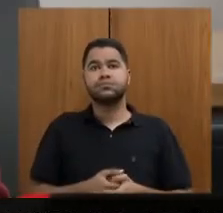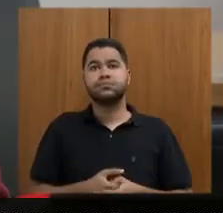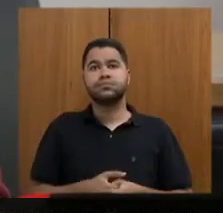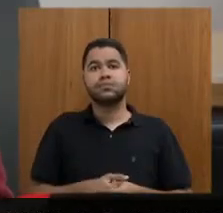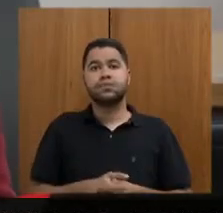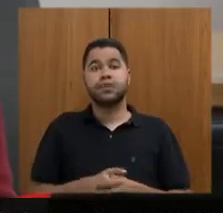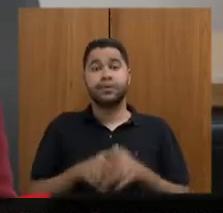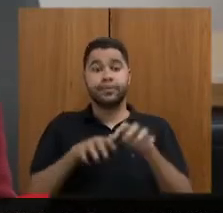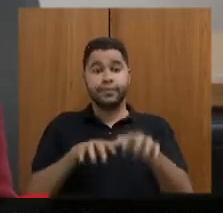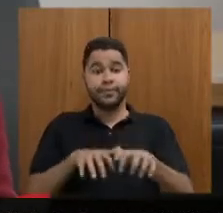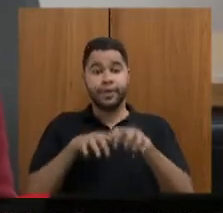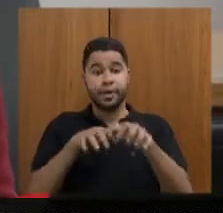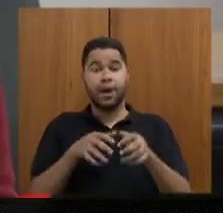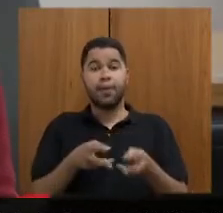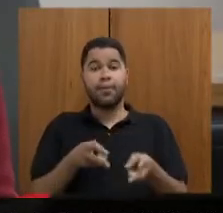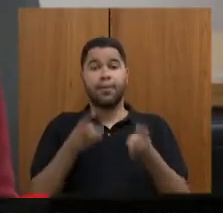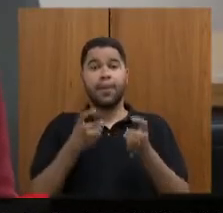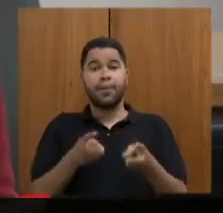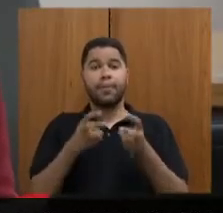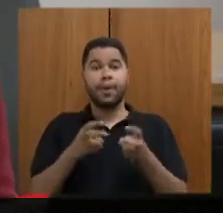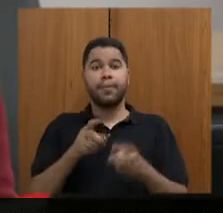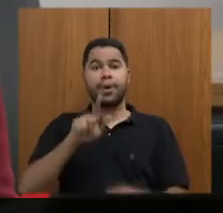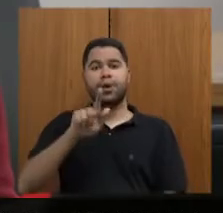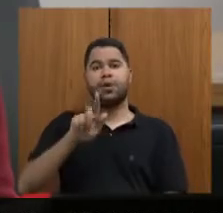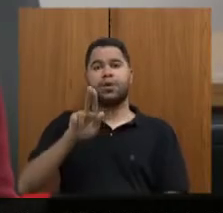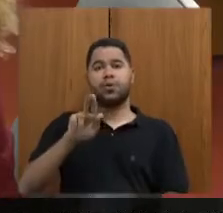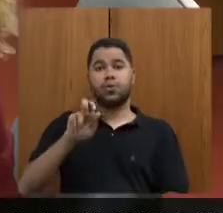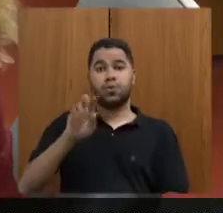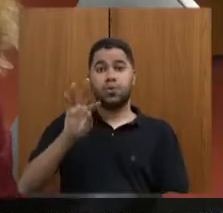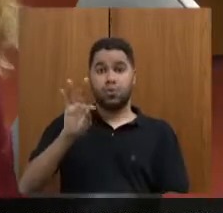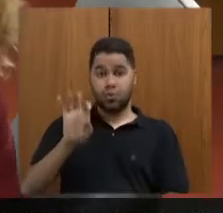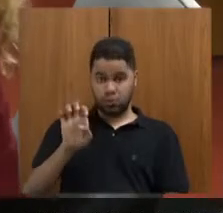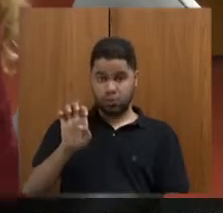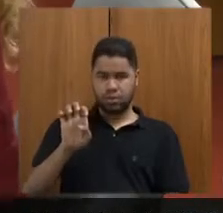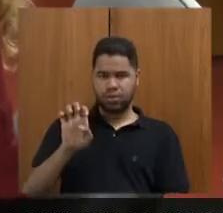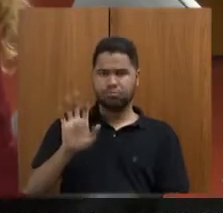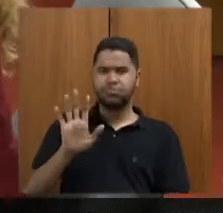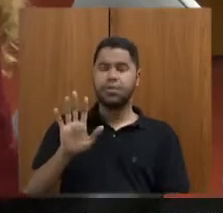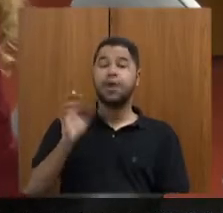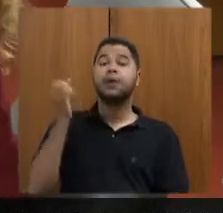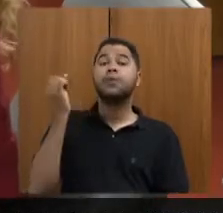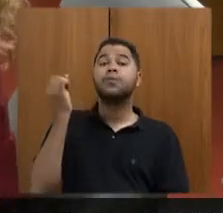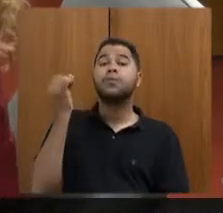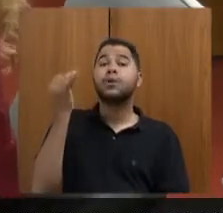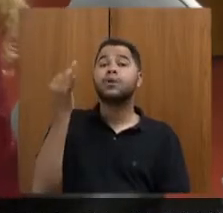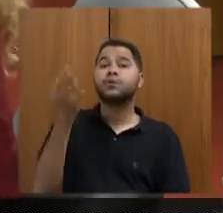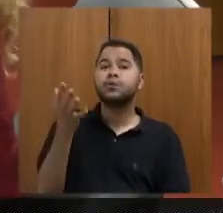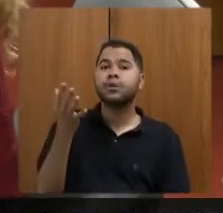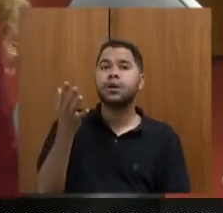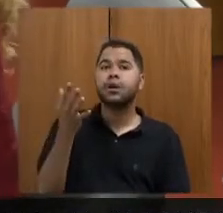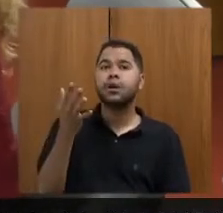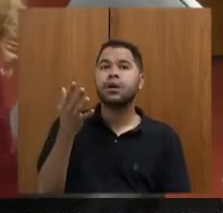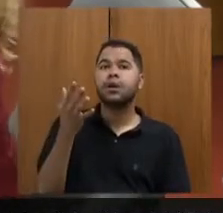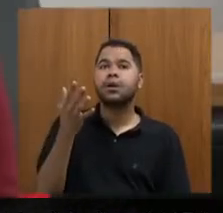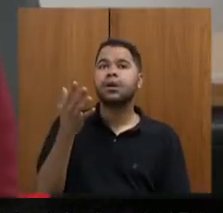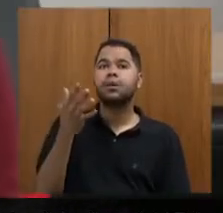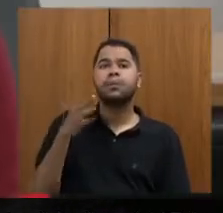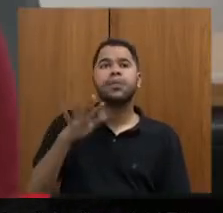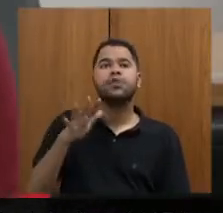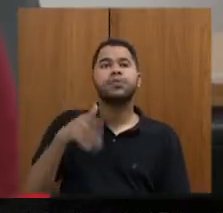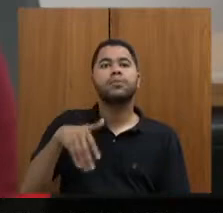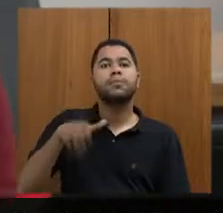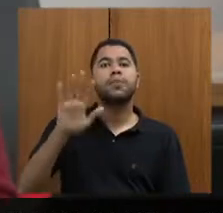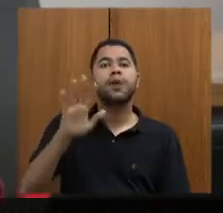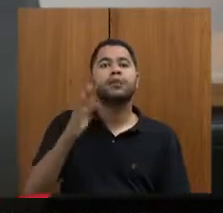da mineração feita pela GUT agora. E, quando chega de madrugada, o trânsito é superior a 40